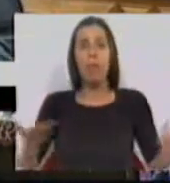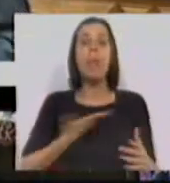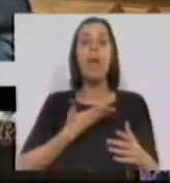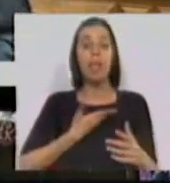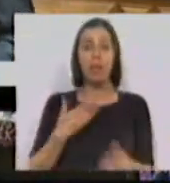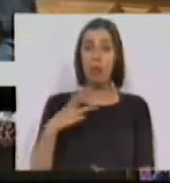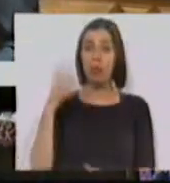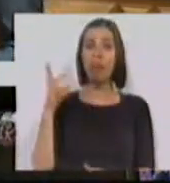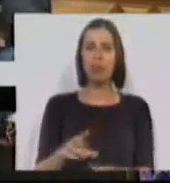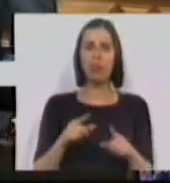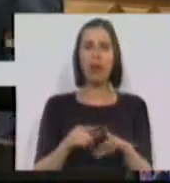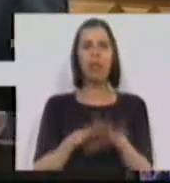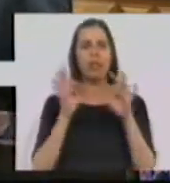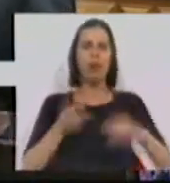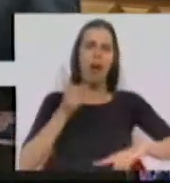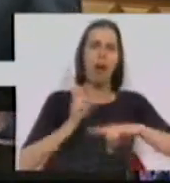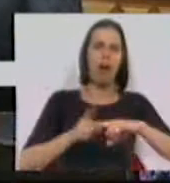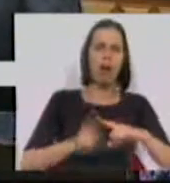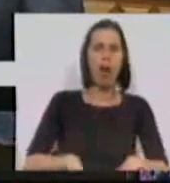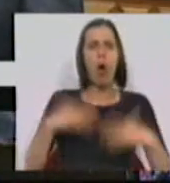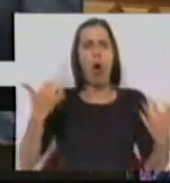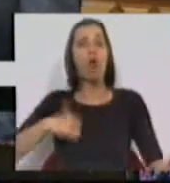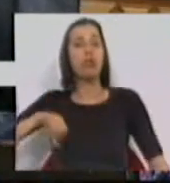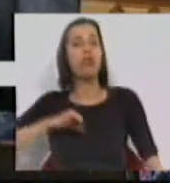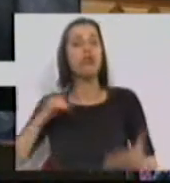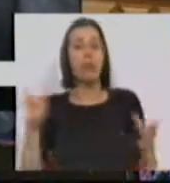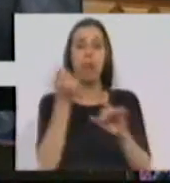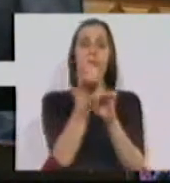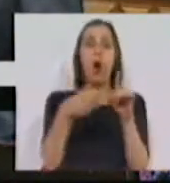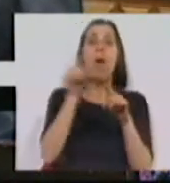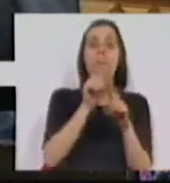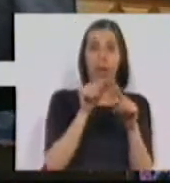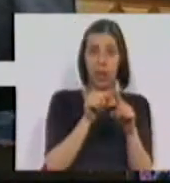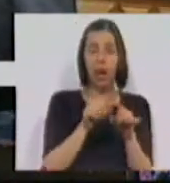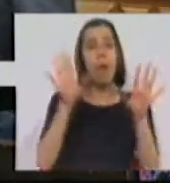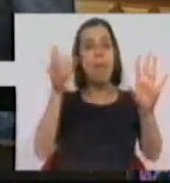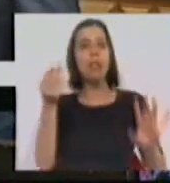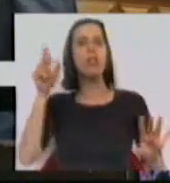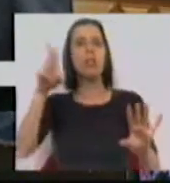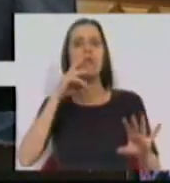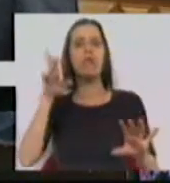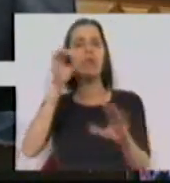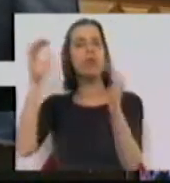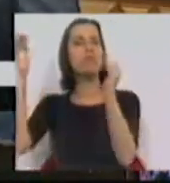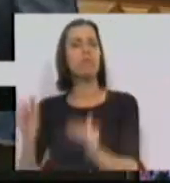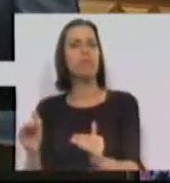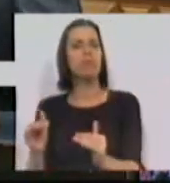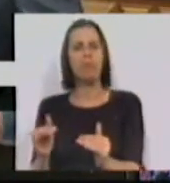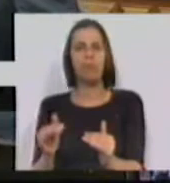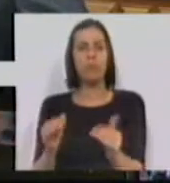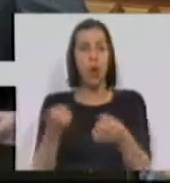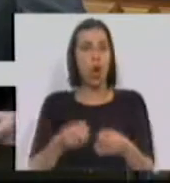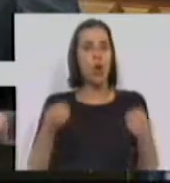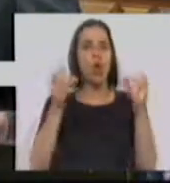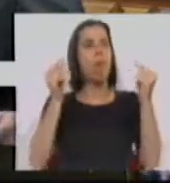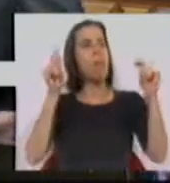dívida de Portugal, tal como a da Grécia ou a da Espanha, aumentaram, mas a taxa de juros diminuiu. Isto não se deve